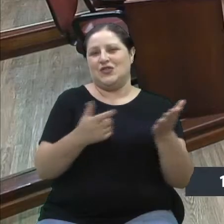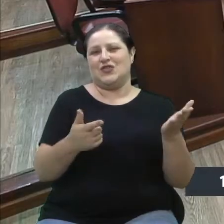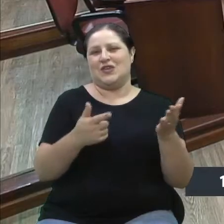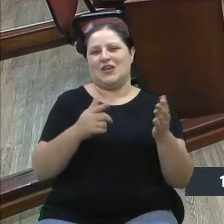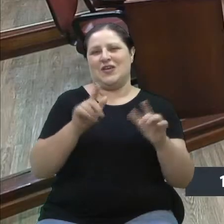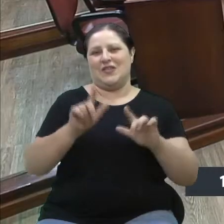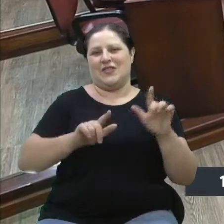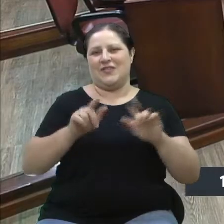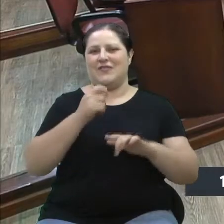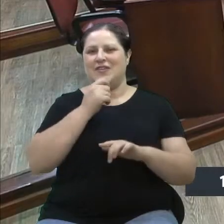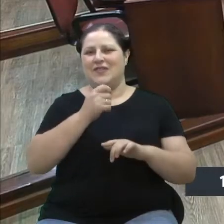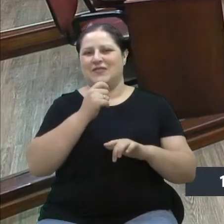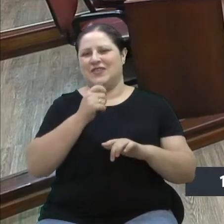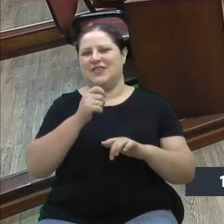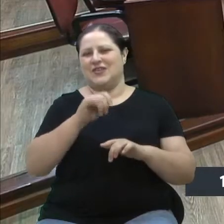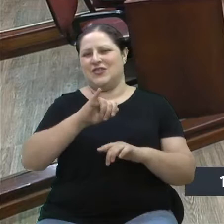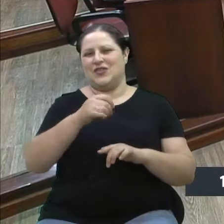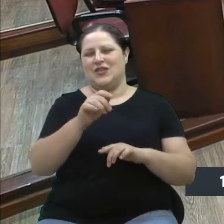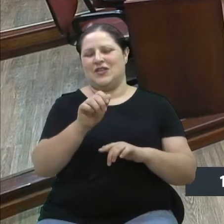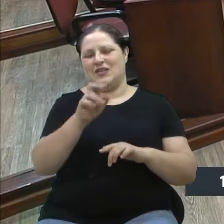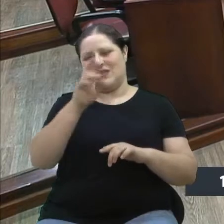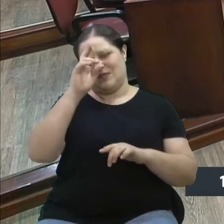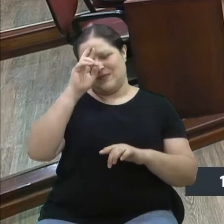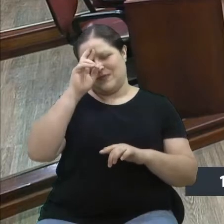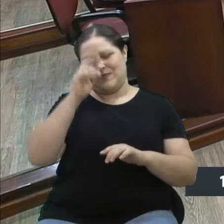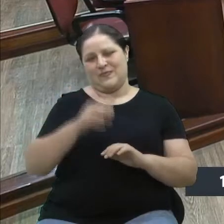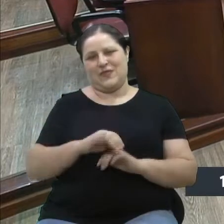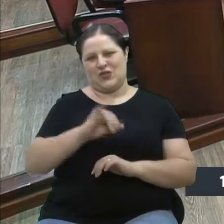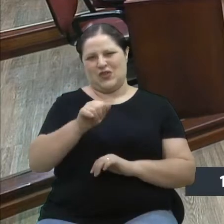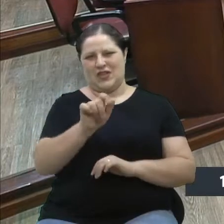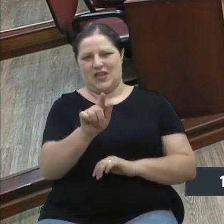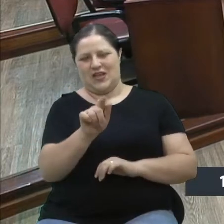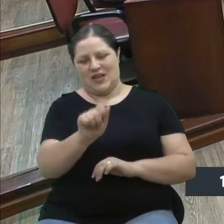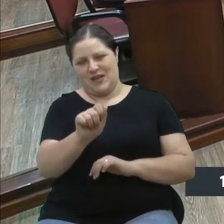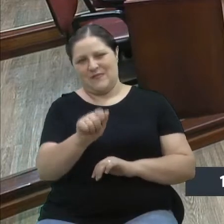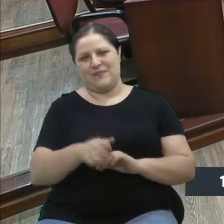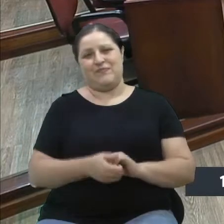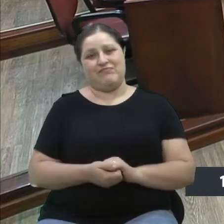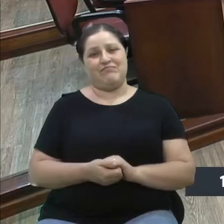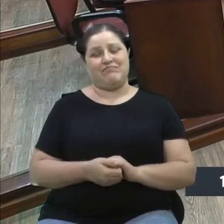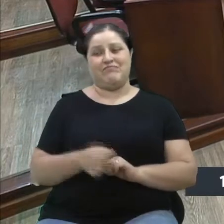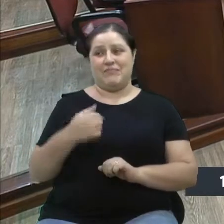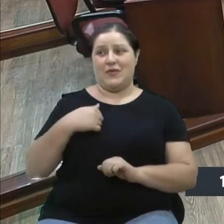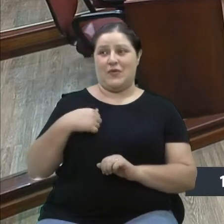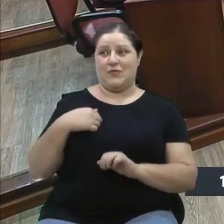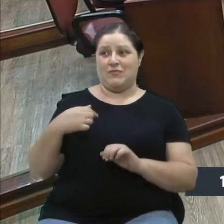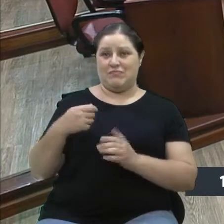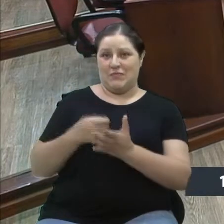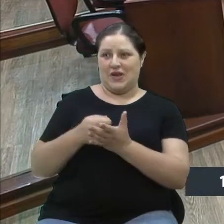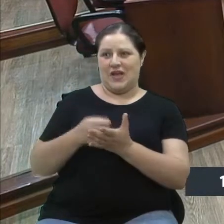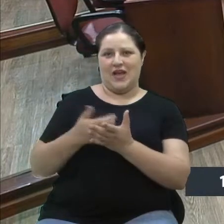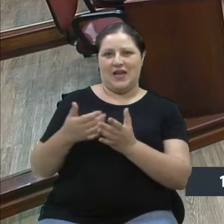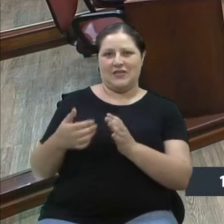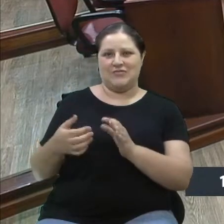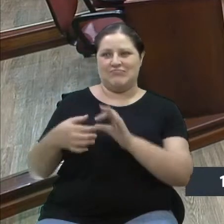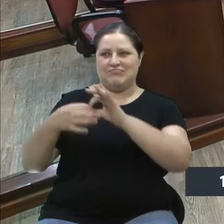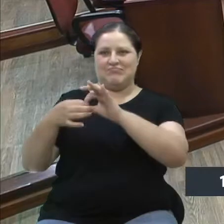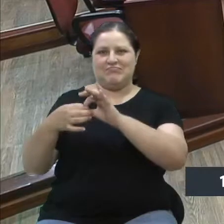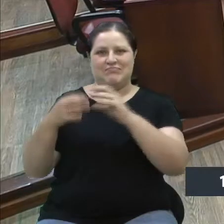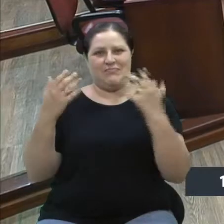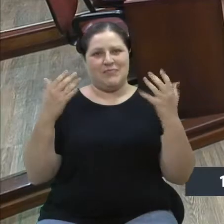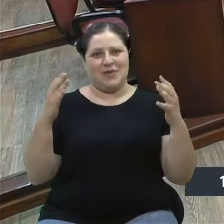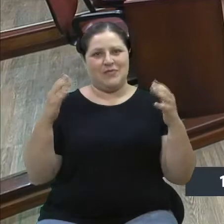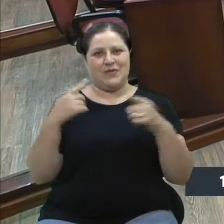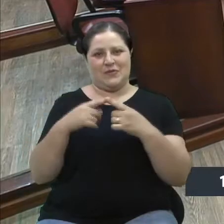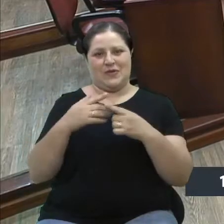Marcon. Vereadora Marisol, sou obrigado a compartilhar esse voto de parabéns que você está fazendo, porque a